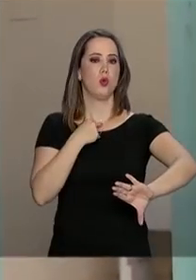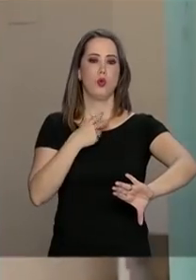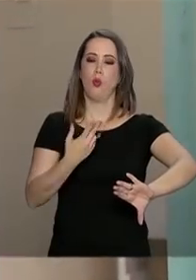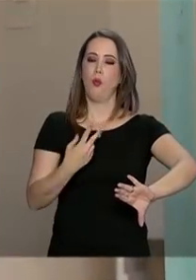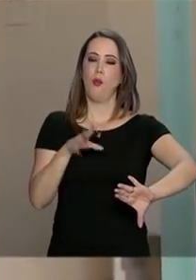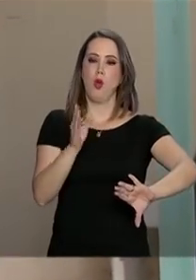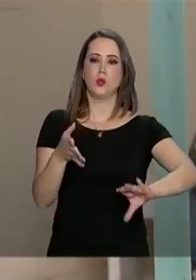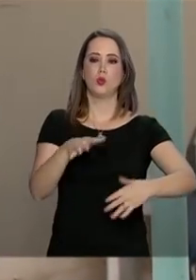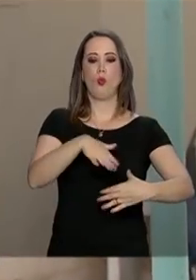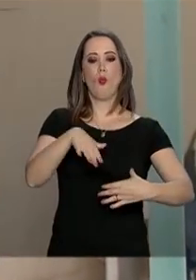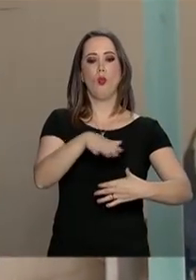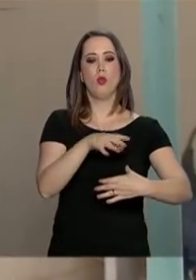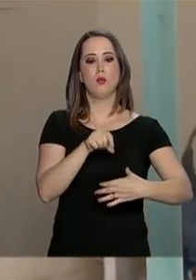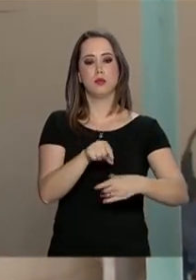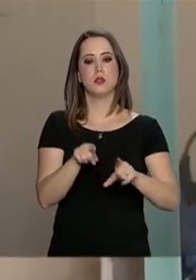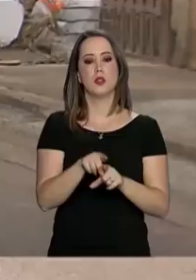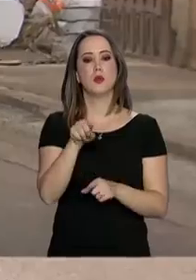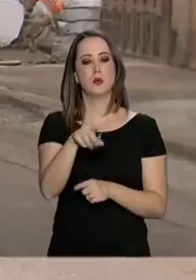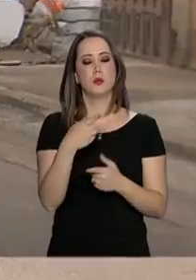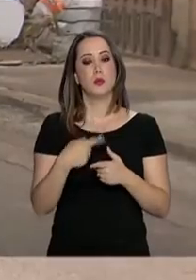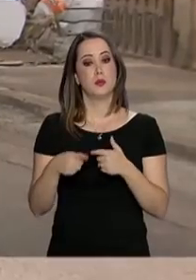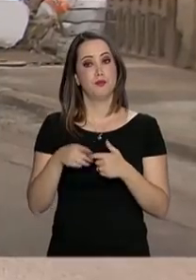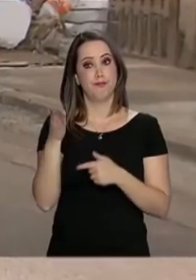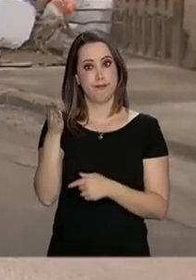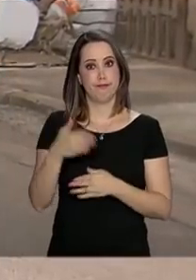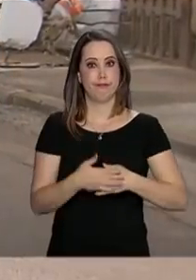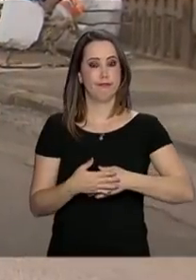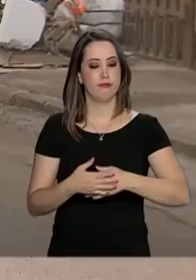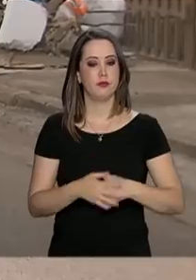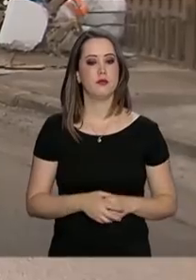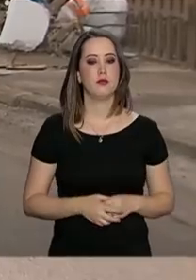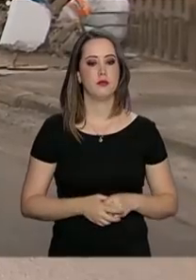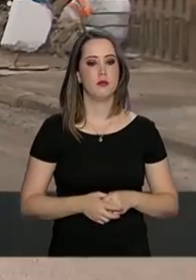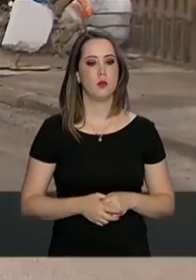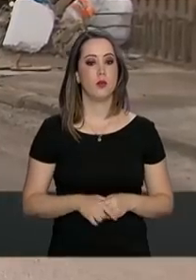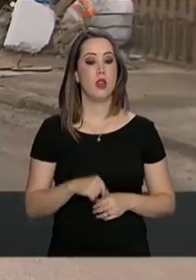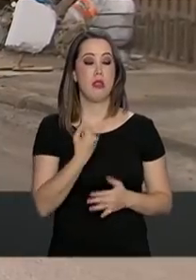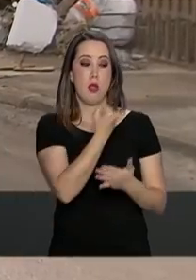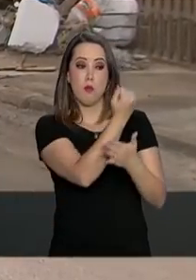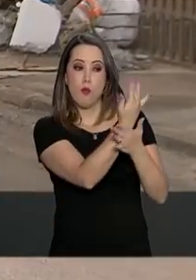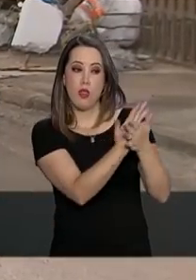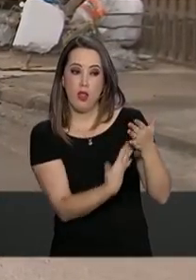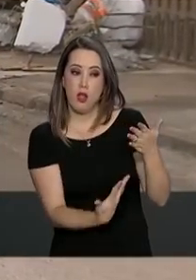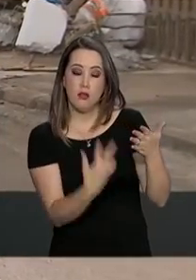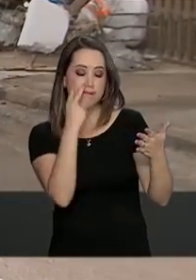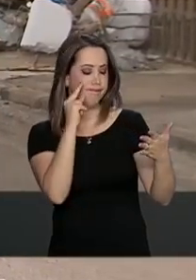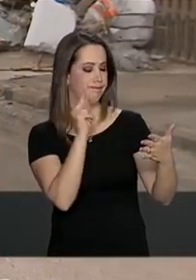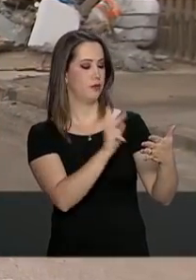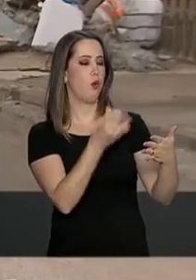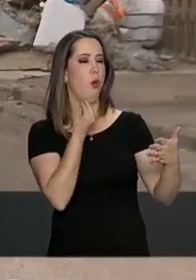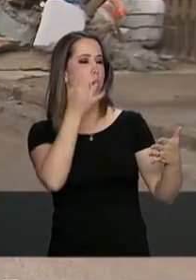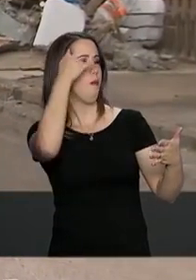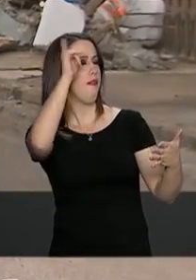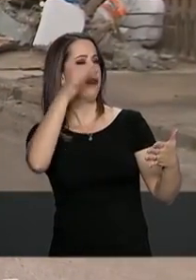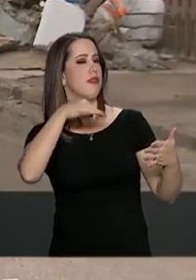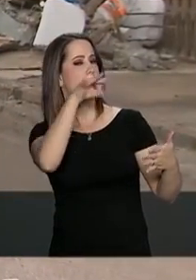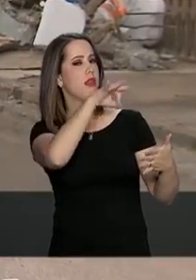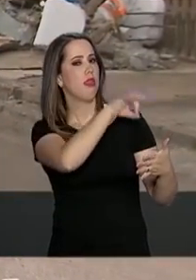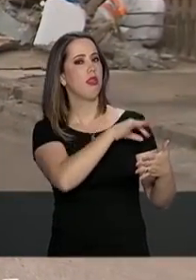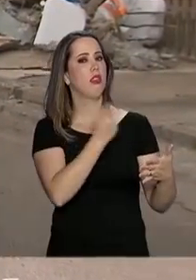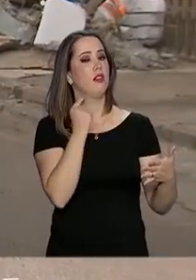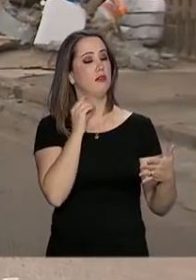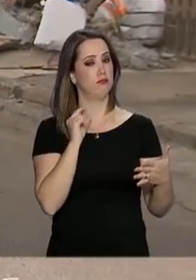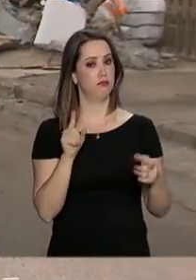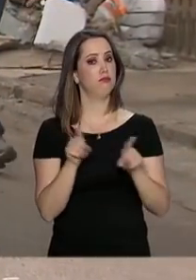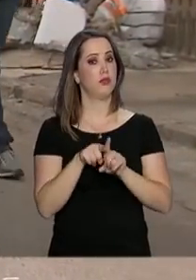boca para baixo, para a casa da neném também. Além de entregar um checklist com ações de prevenção contra o mosquito da dengue, os